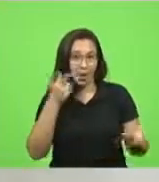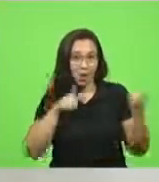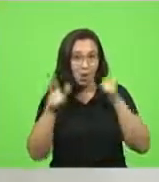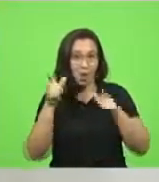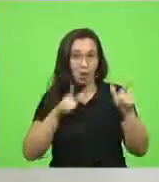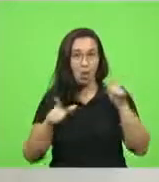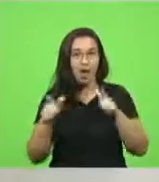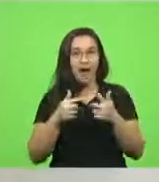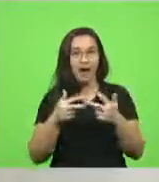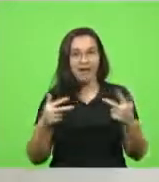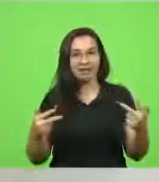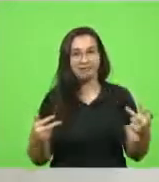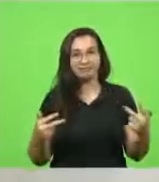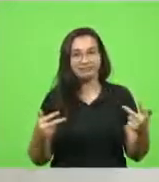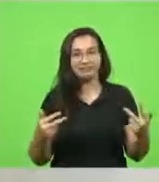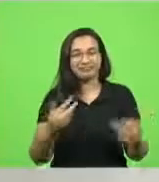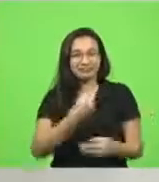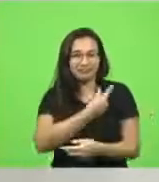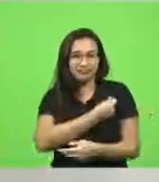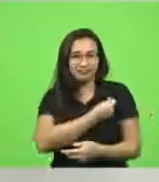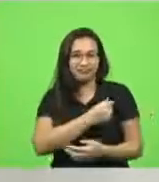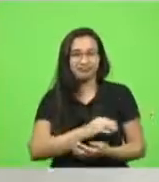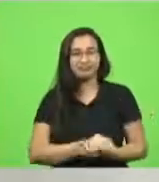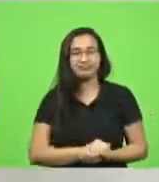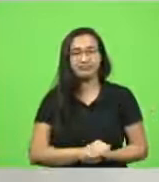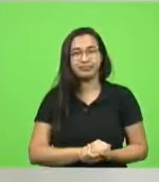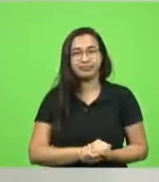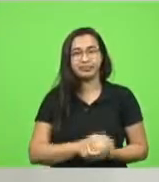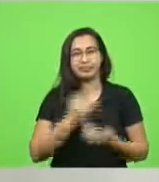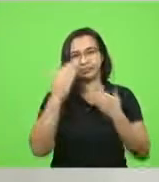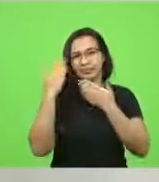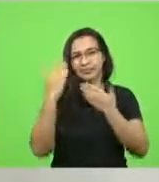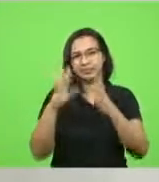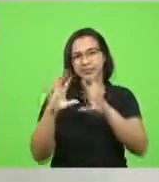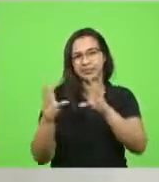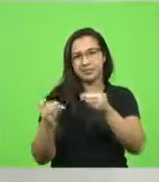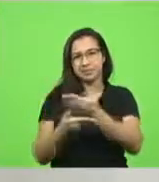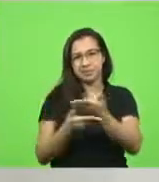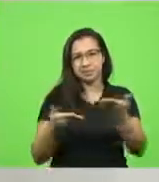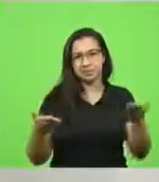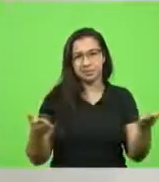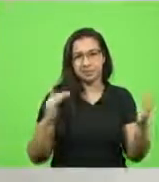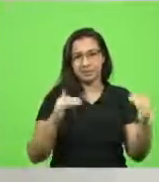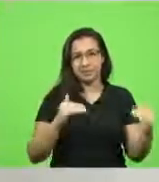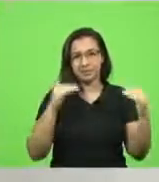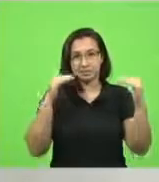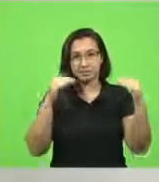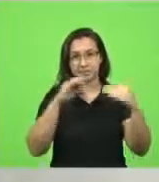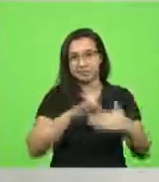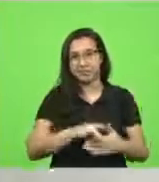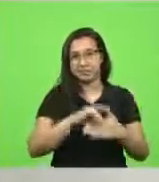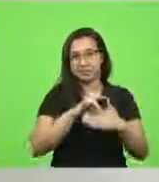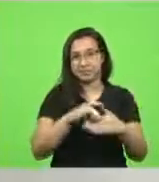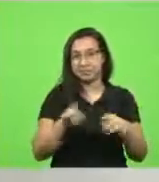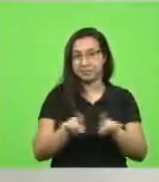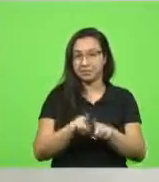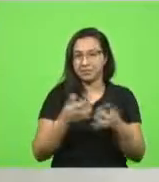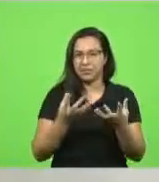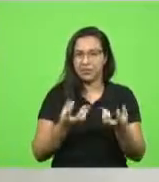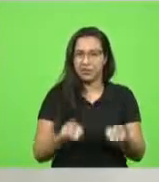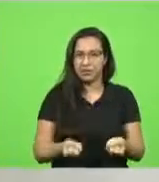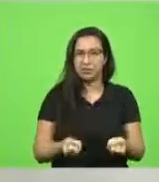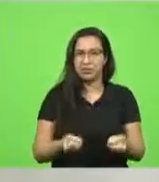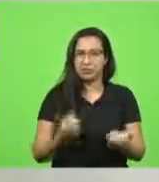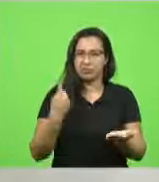vacinação. Eu quero agradecer todas essas lideranças e autoridades que se manifestaram e assumiram o